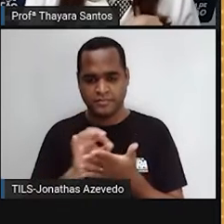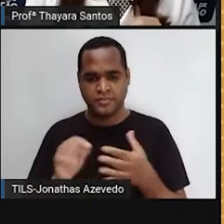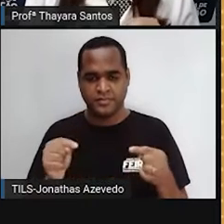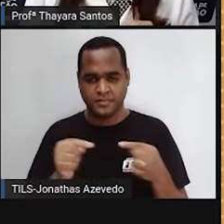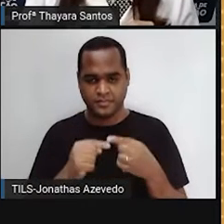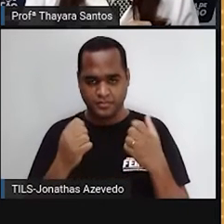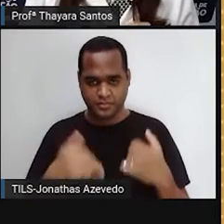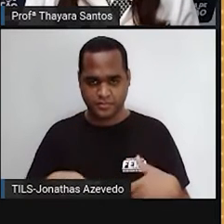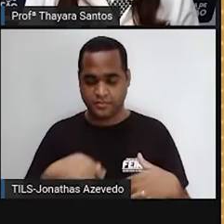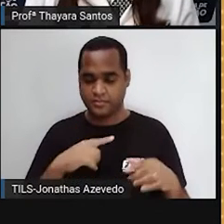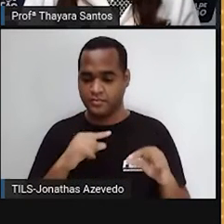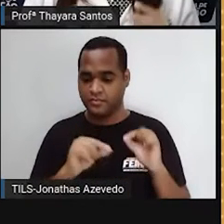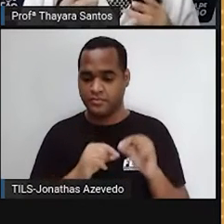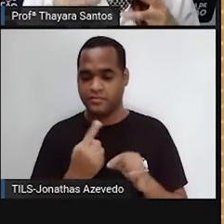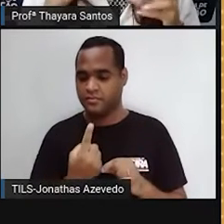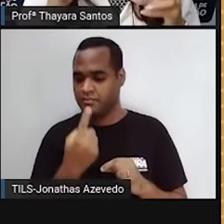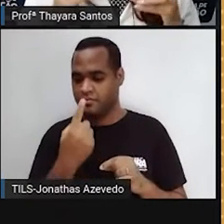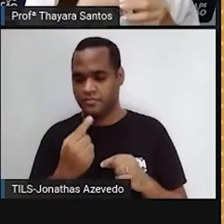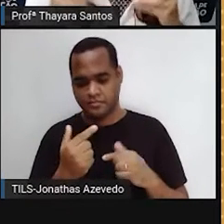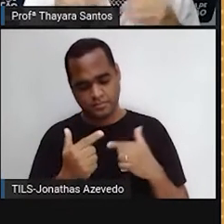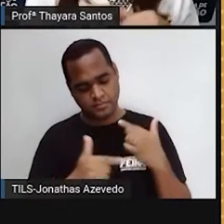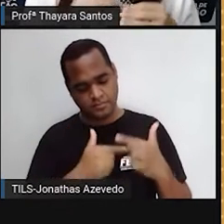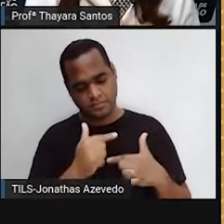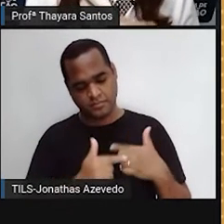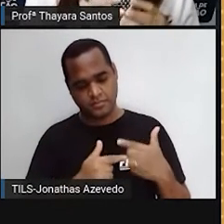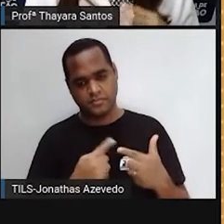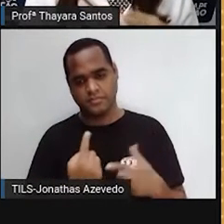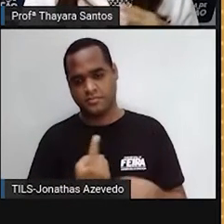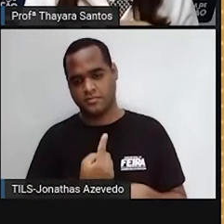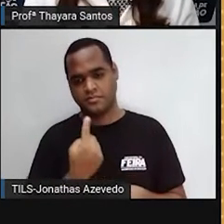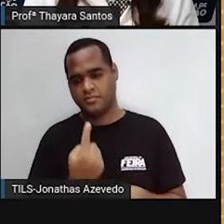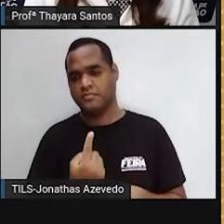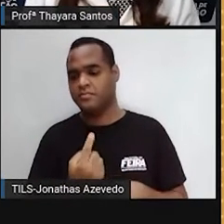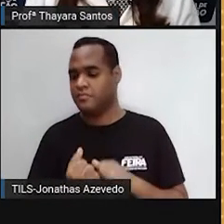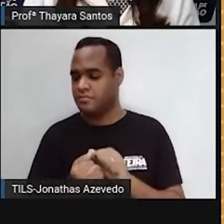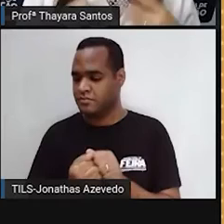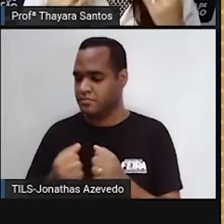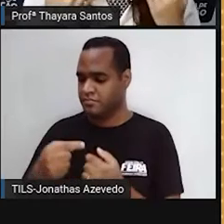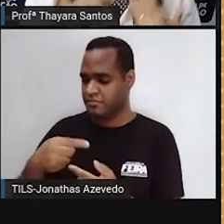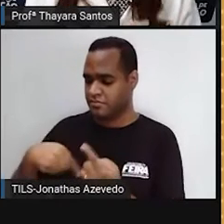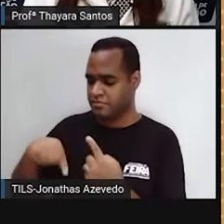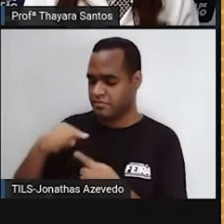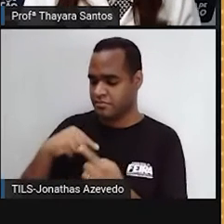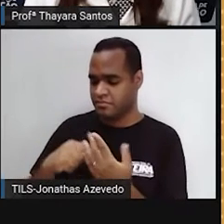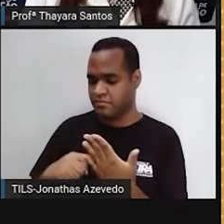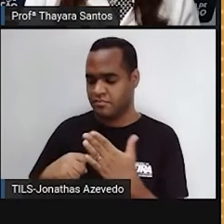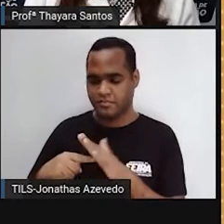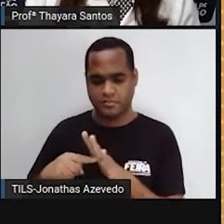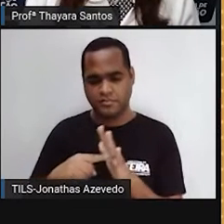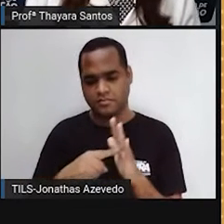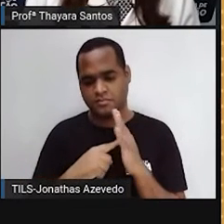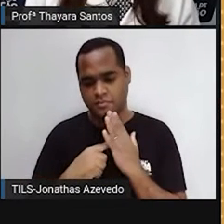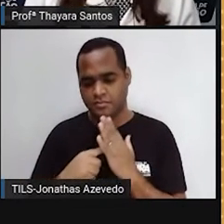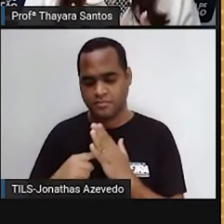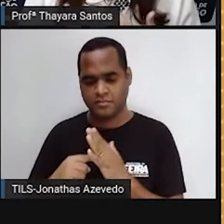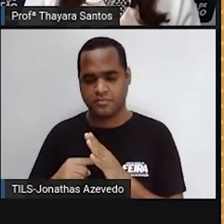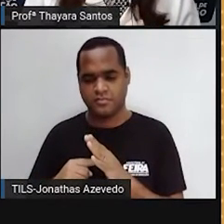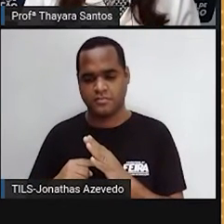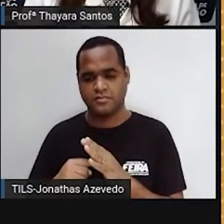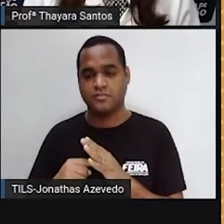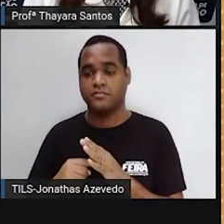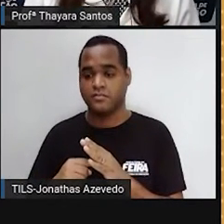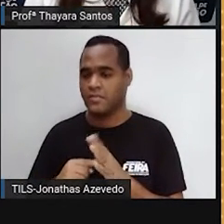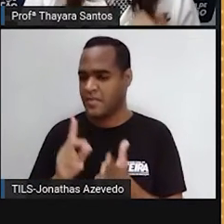elas trabalhassem individualmente. Elas não trabalham juntas ali na mesma função. Então, por isso que a gente diz que elas não formam